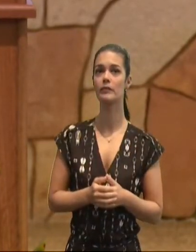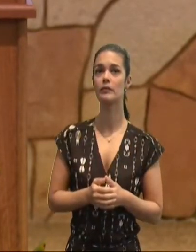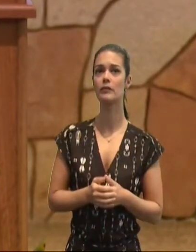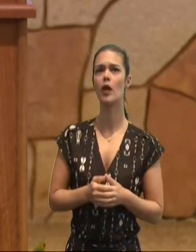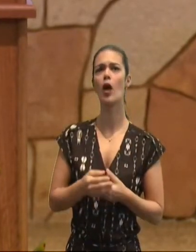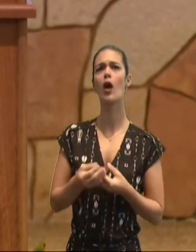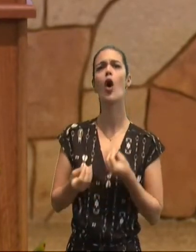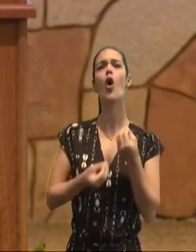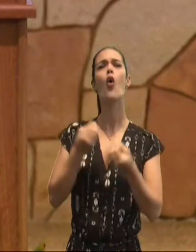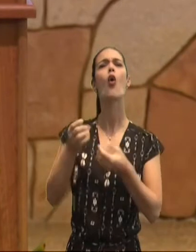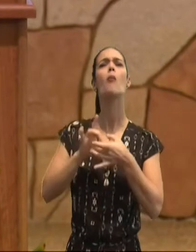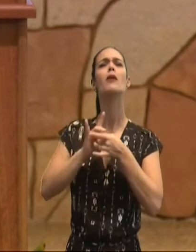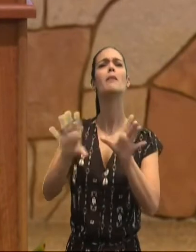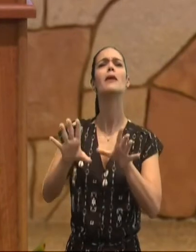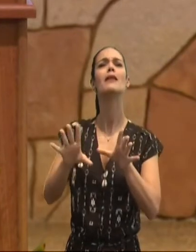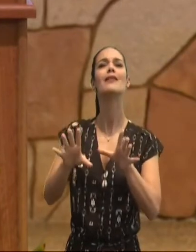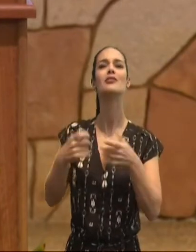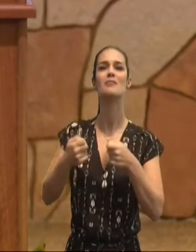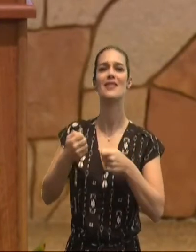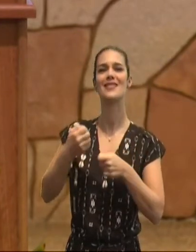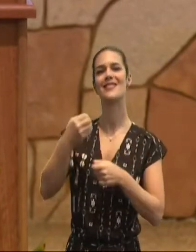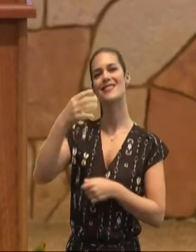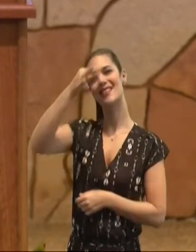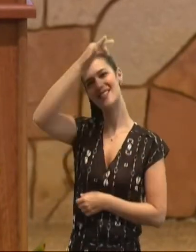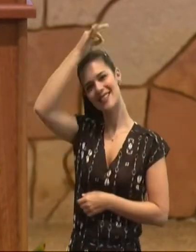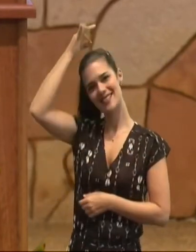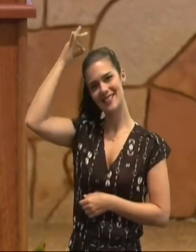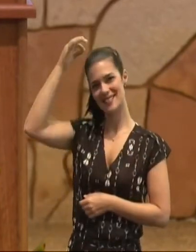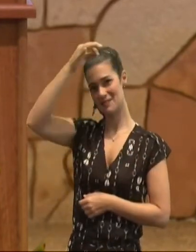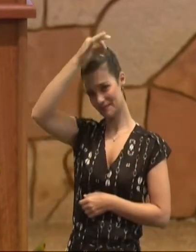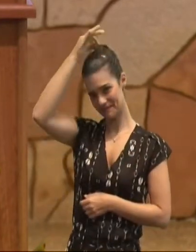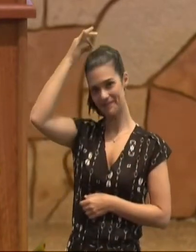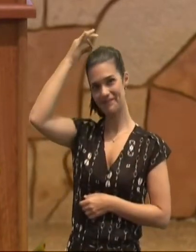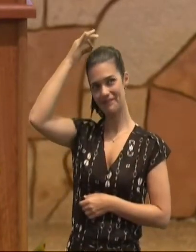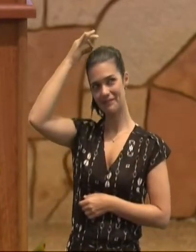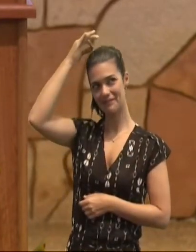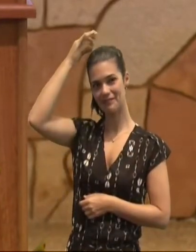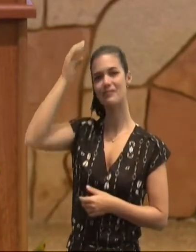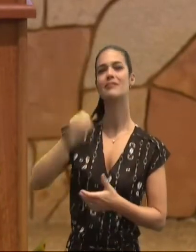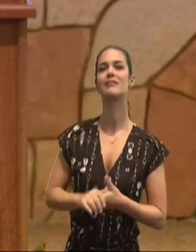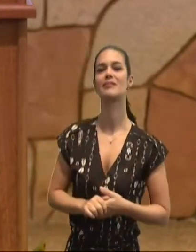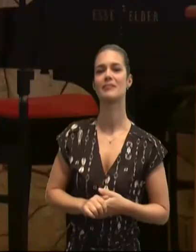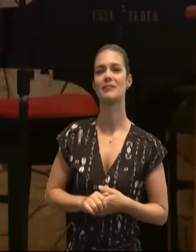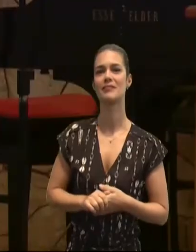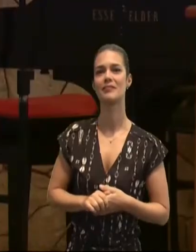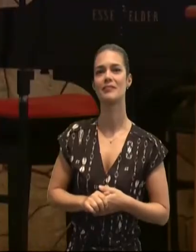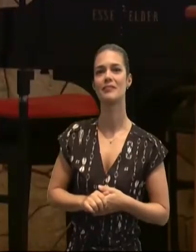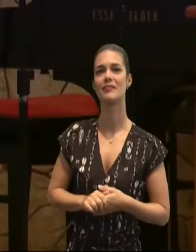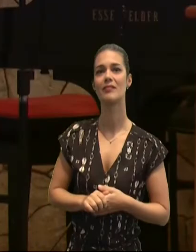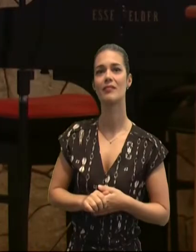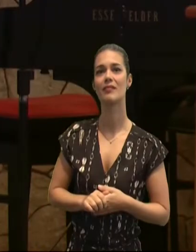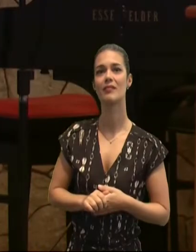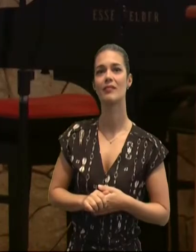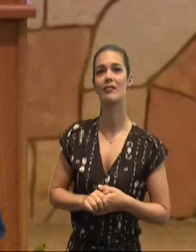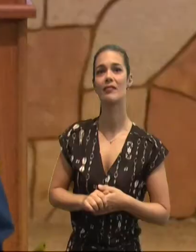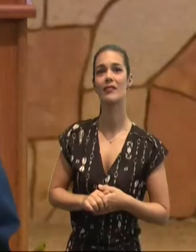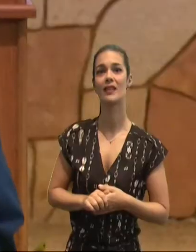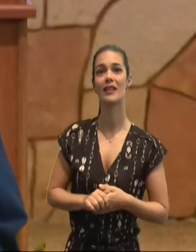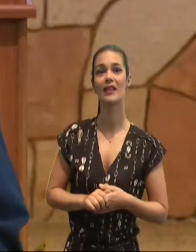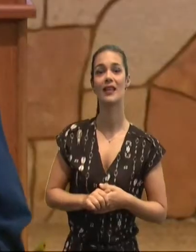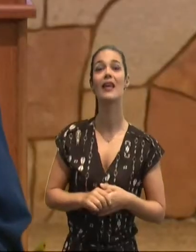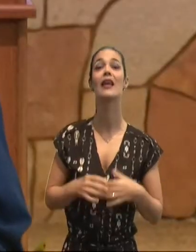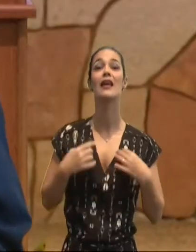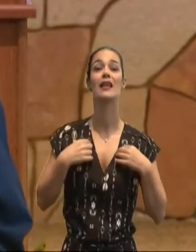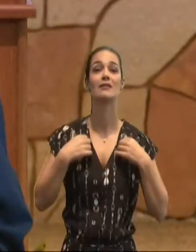Espírito, o que nós vemos em Gálatas, é um grande contraste, entre as obras da lei, e